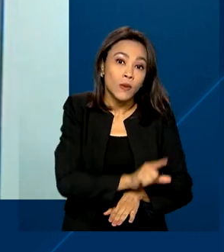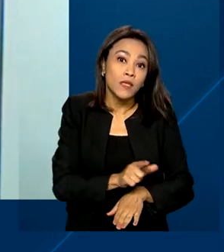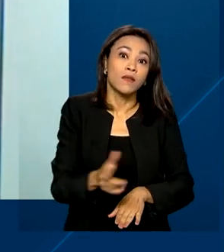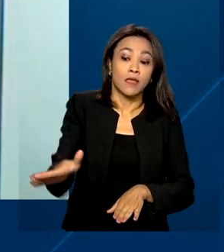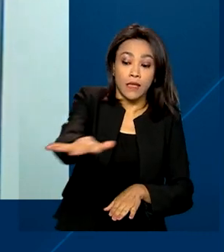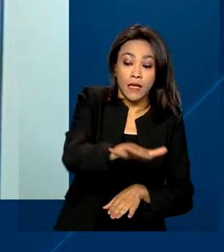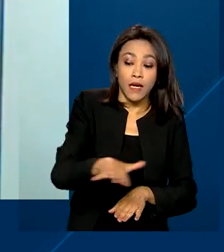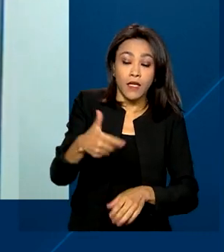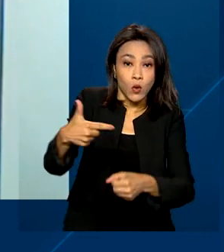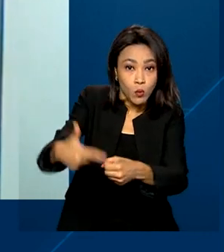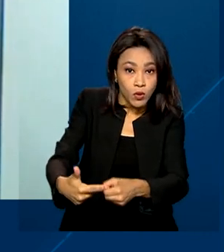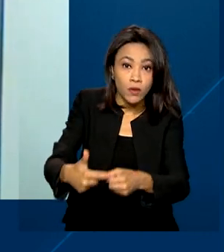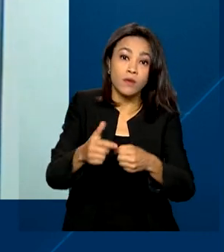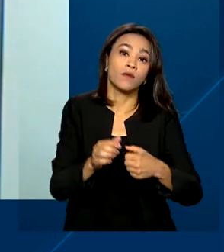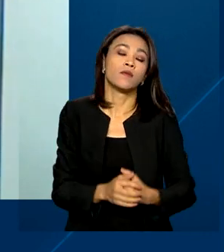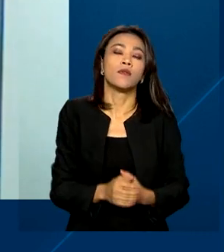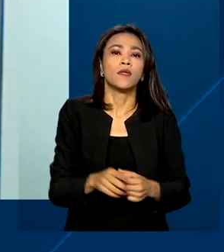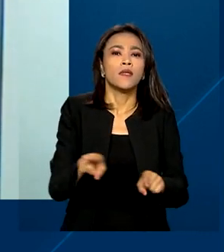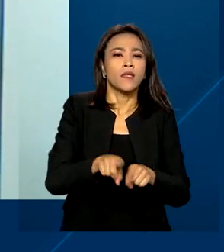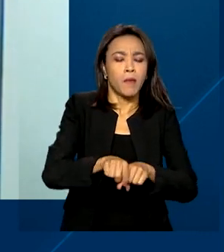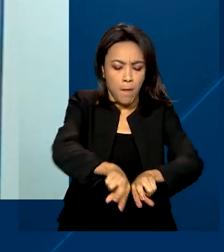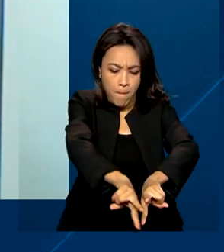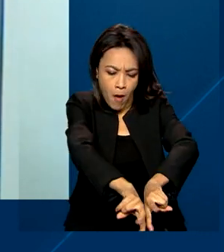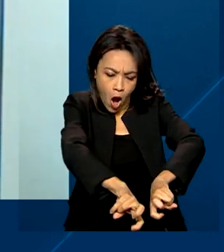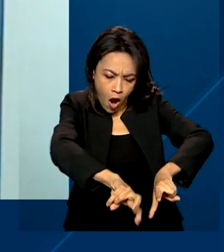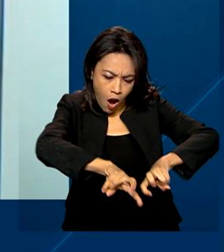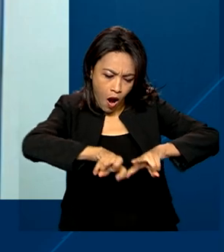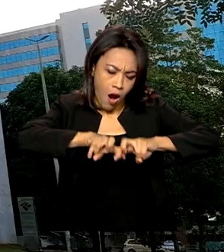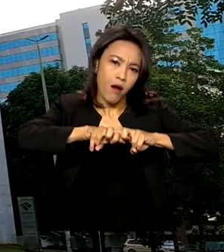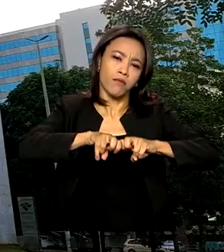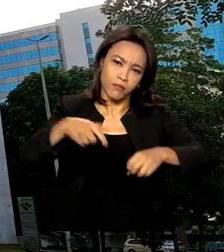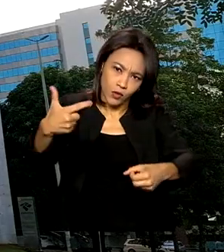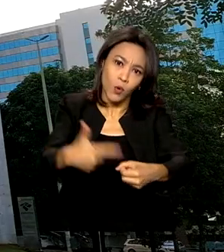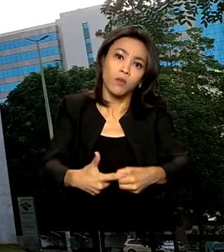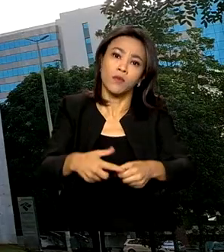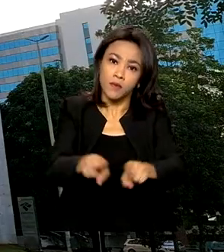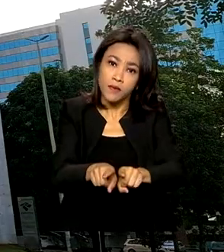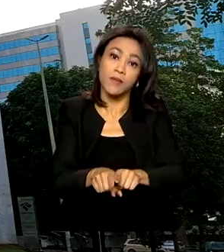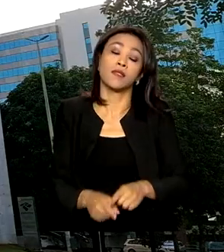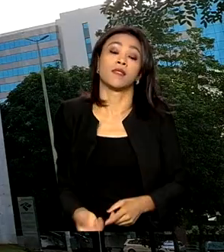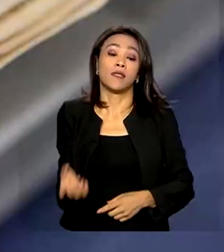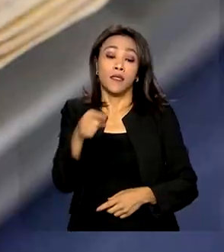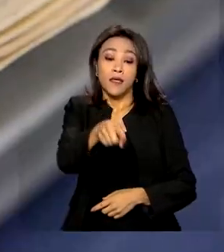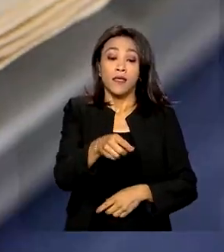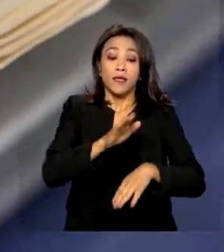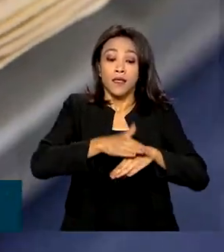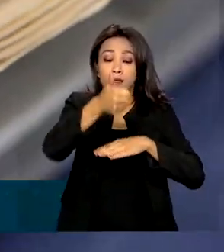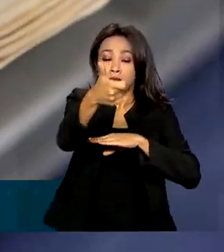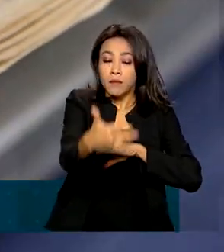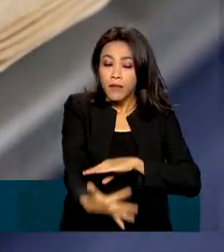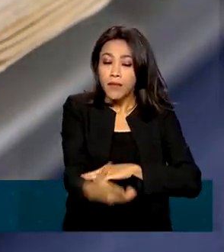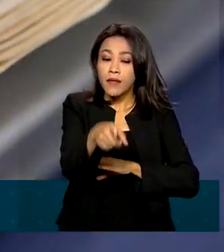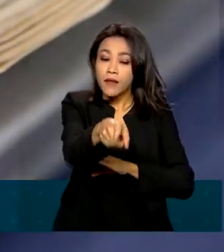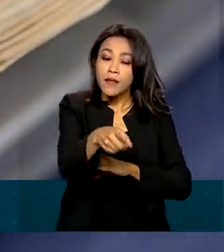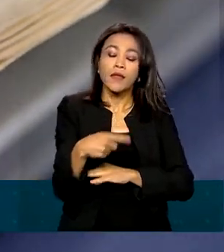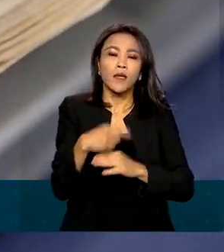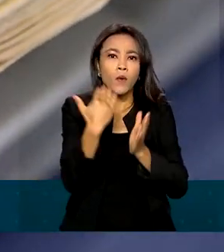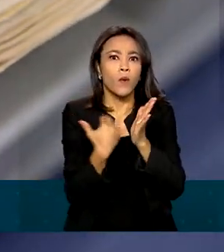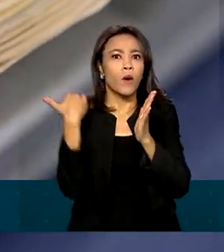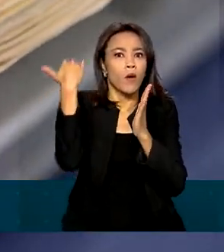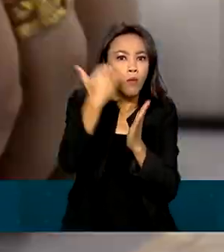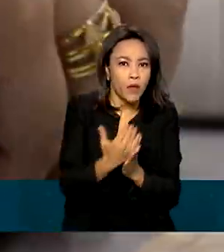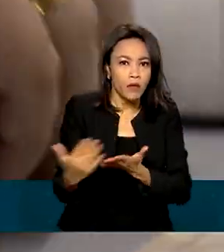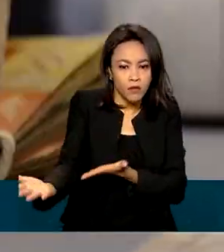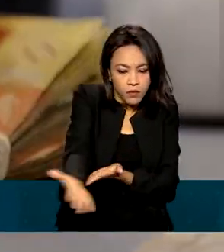combustível e à extração também de combustível. De acordo com a Receita, o aumento na arrecadação de impostos